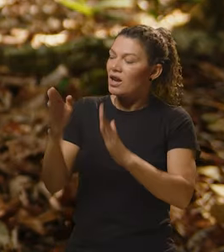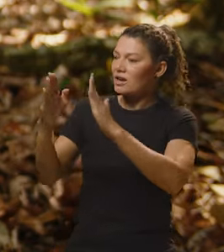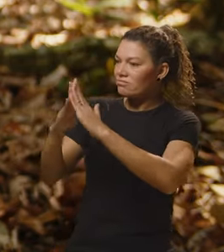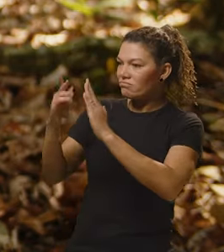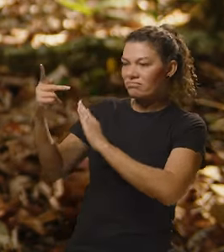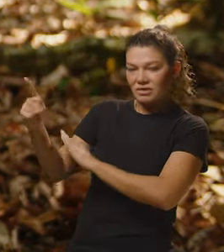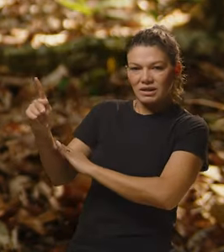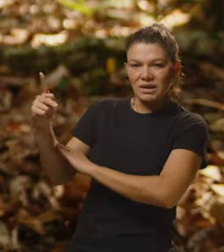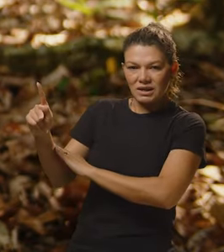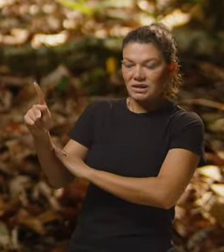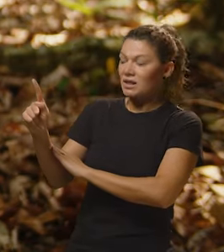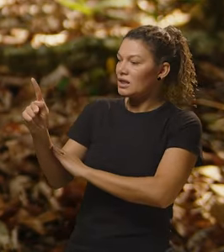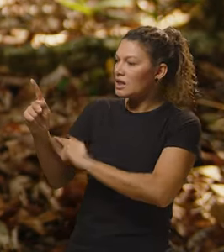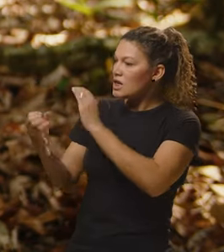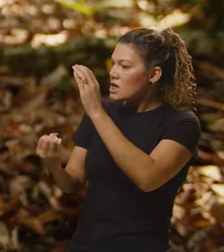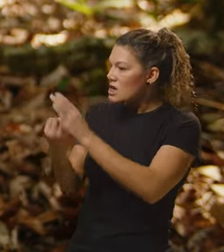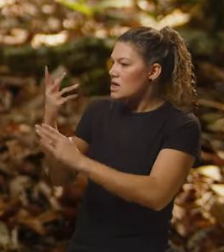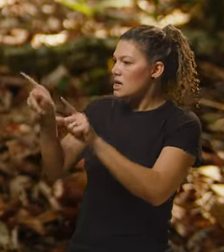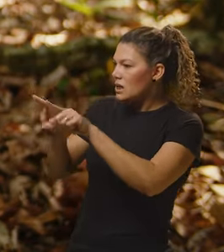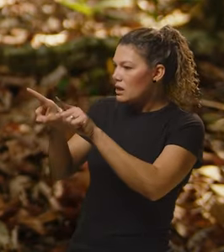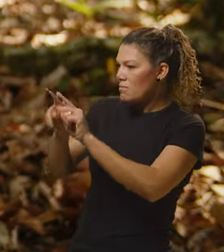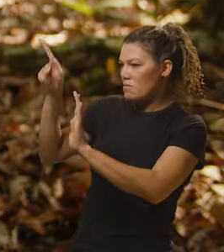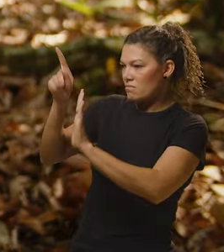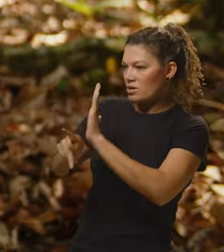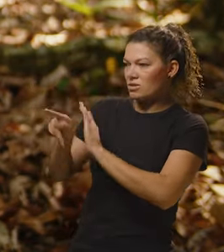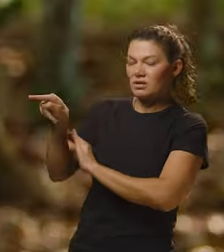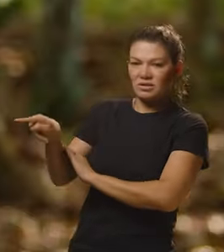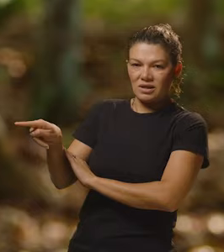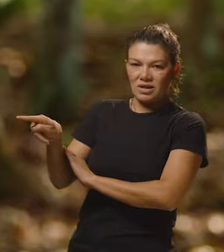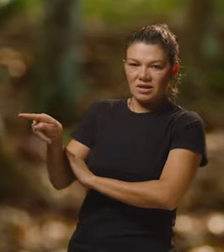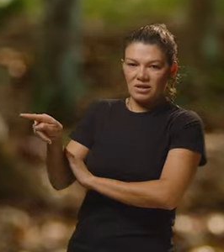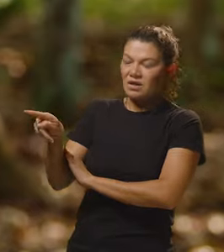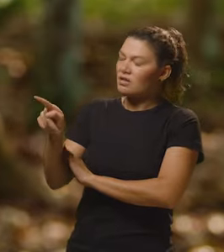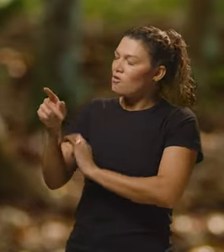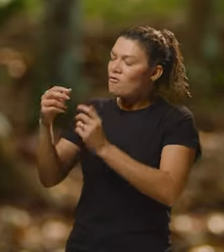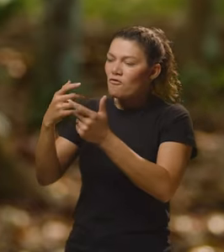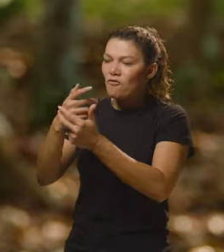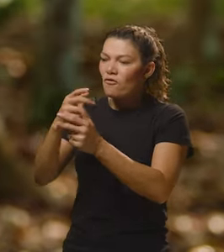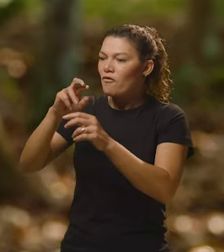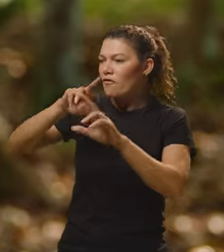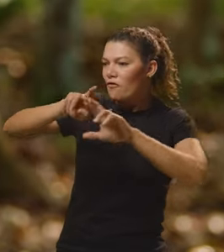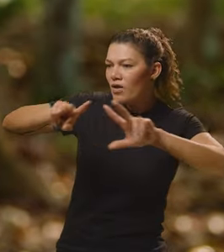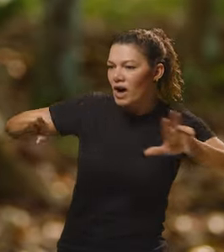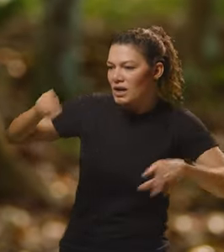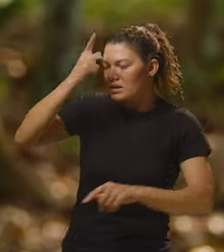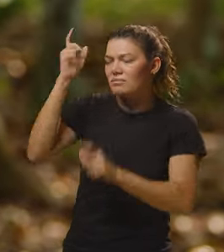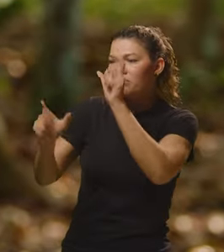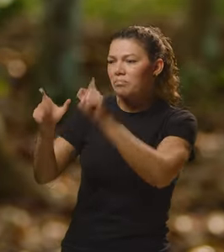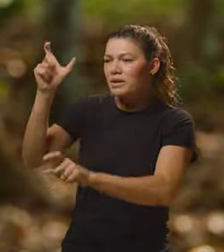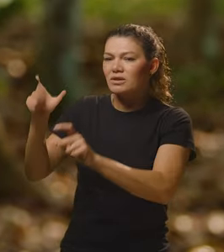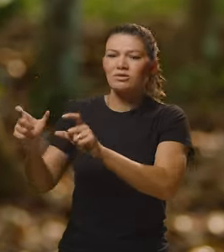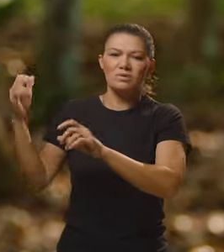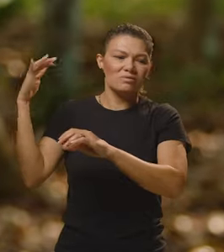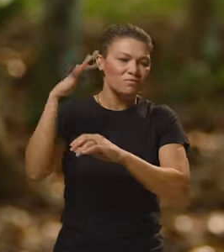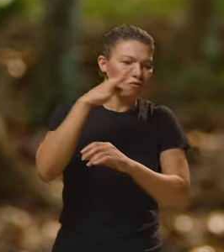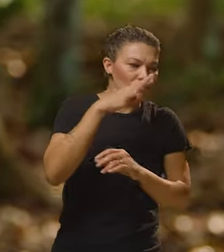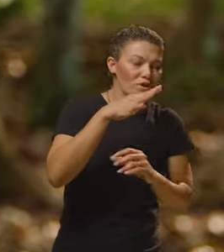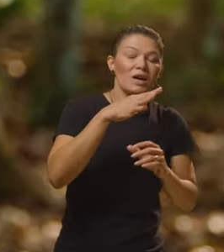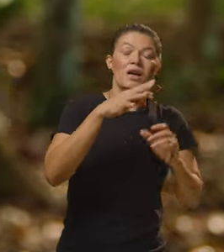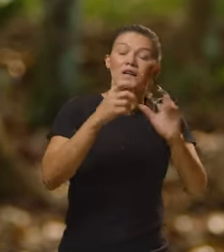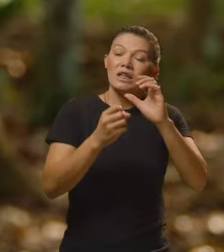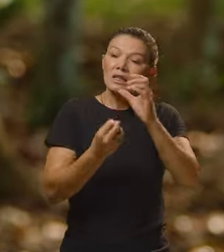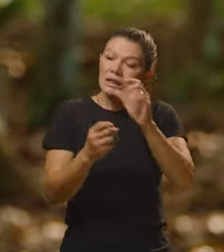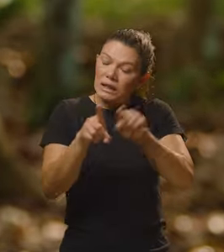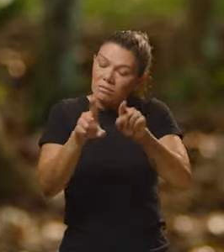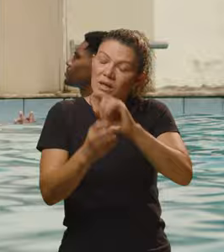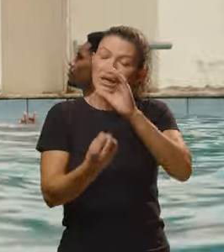na propriedade e implanta lá para ele também. Então inúmeros produtores já vieram aqui, inúmeros projetos